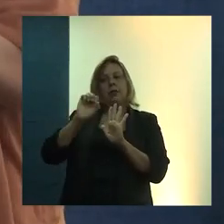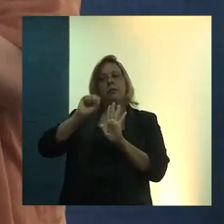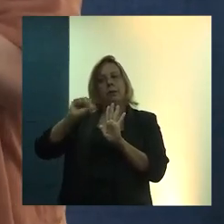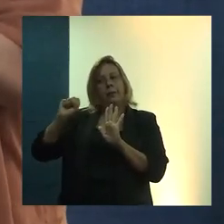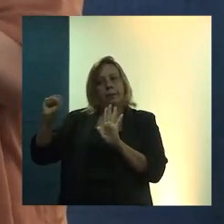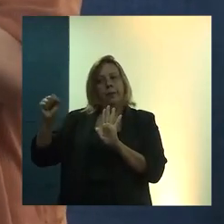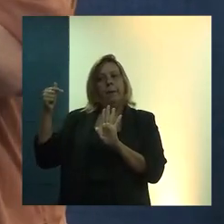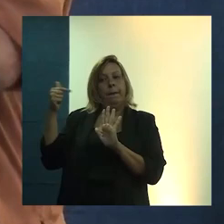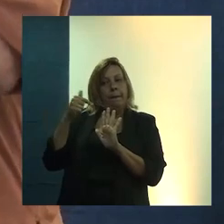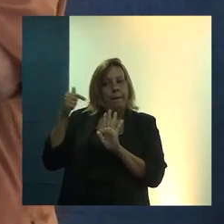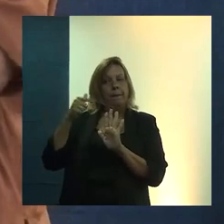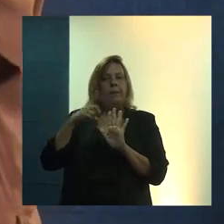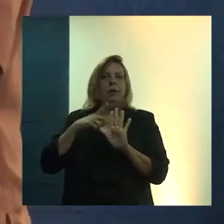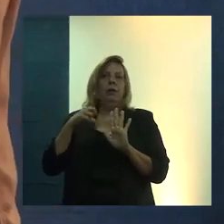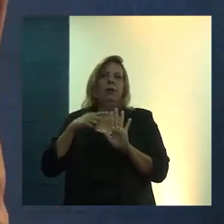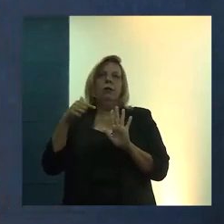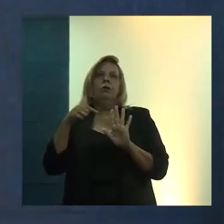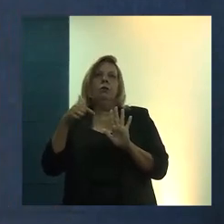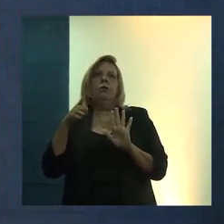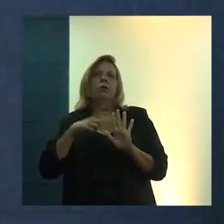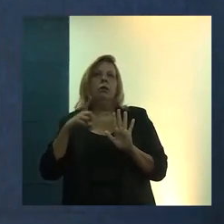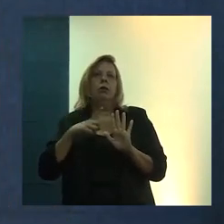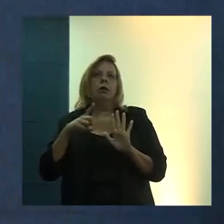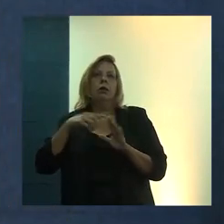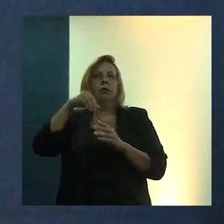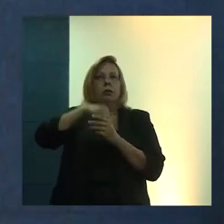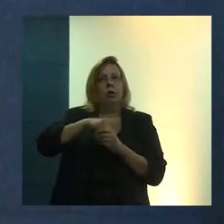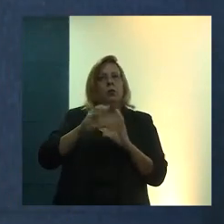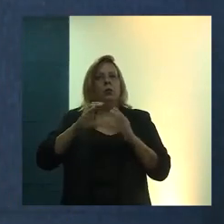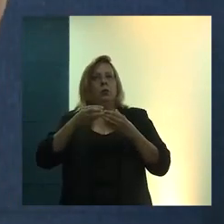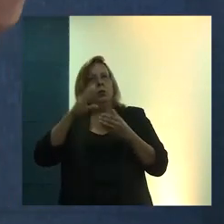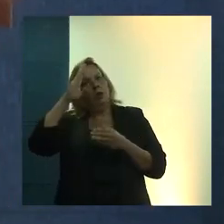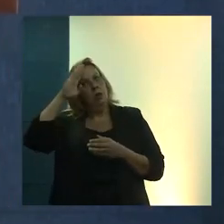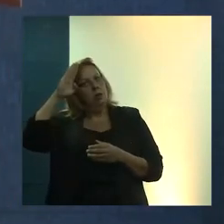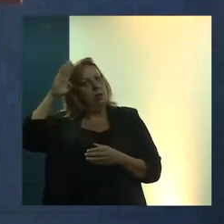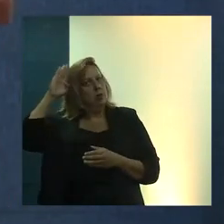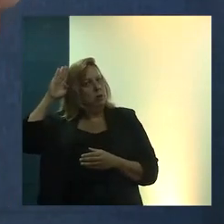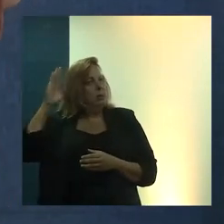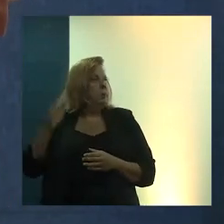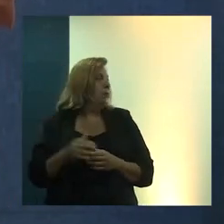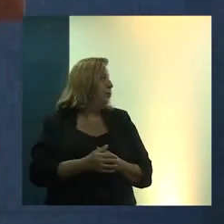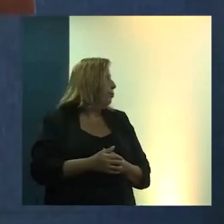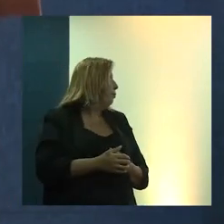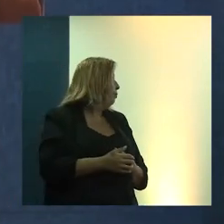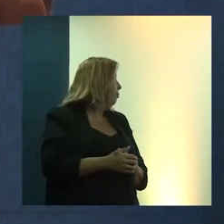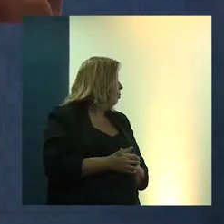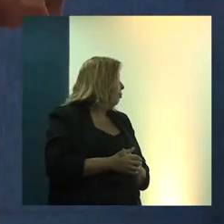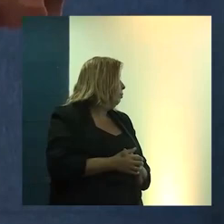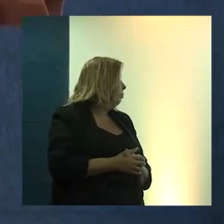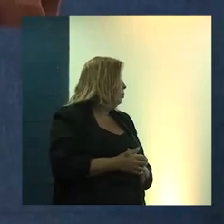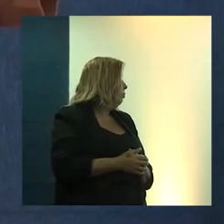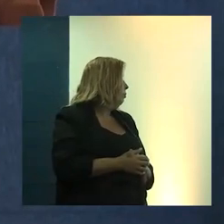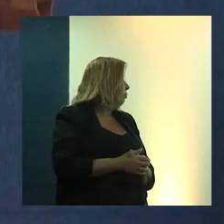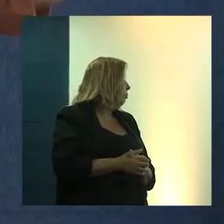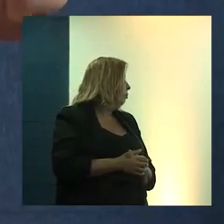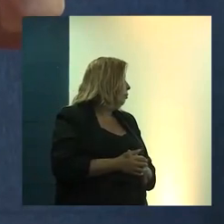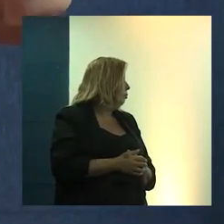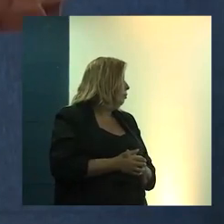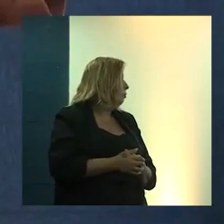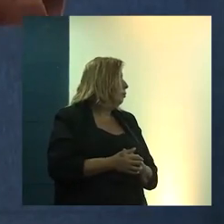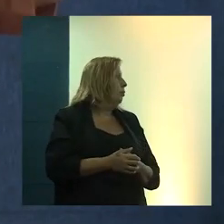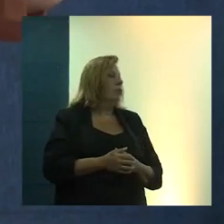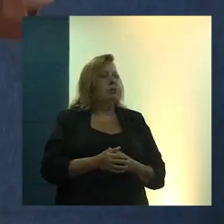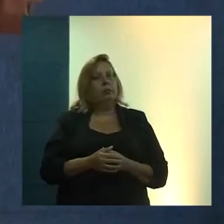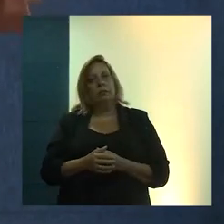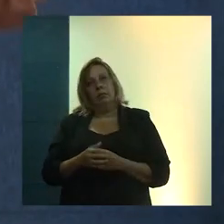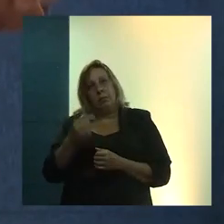modalidades de atuação estão as residências acadêmicas. Então, esse entendimento vinha exatamente da ideia de que, na